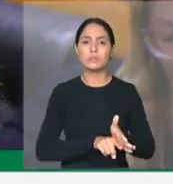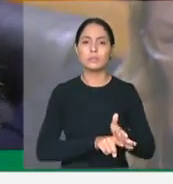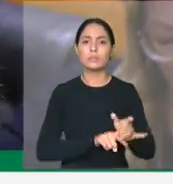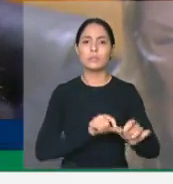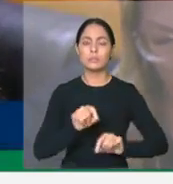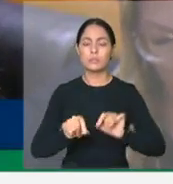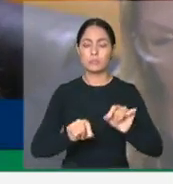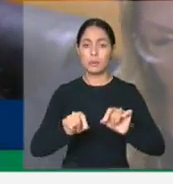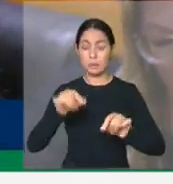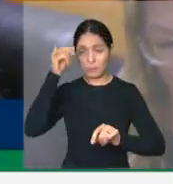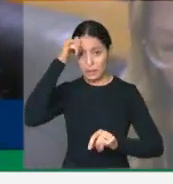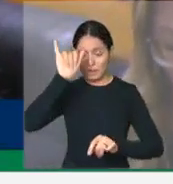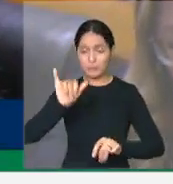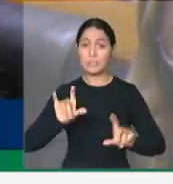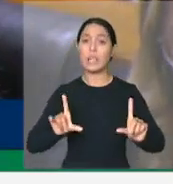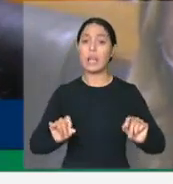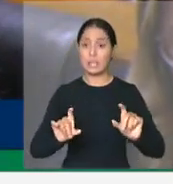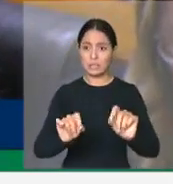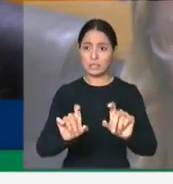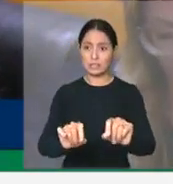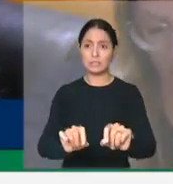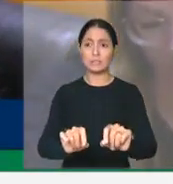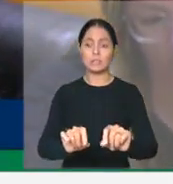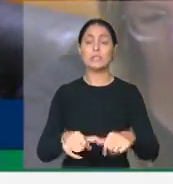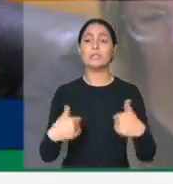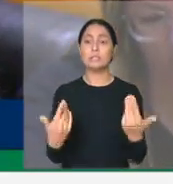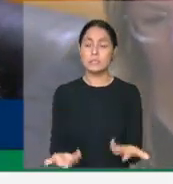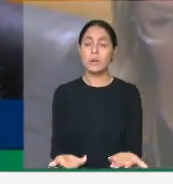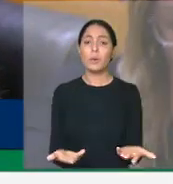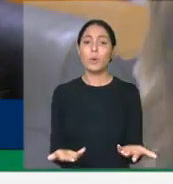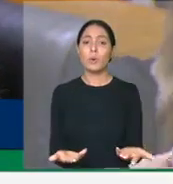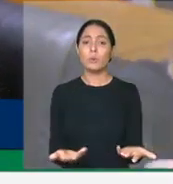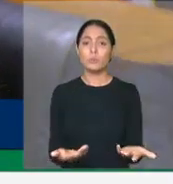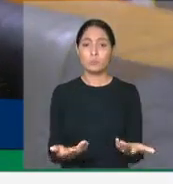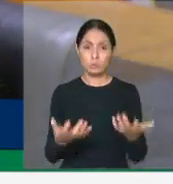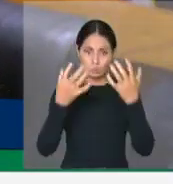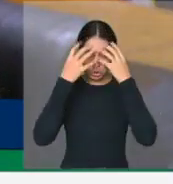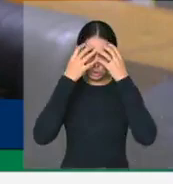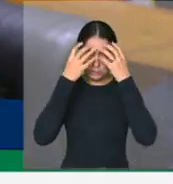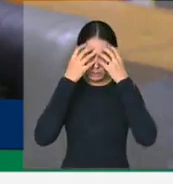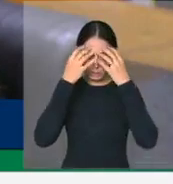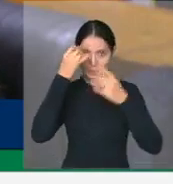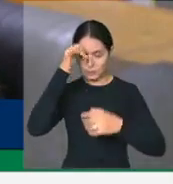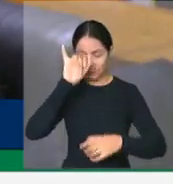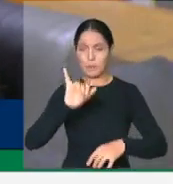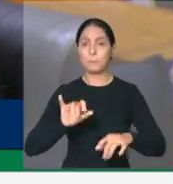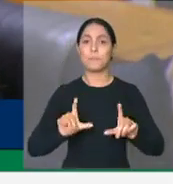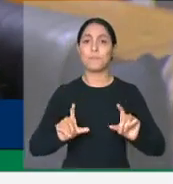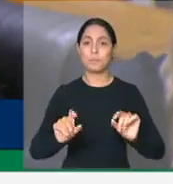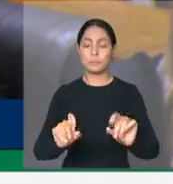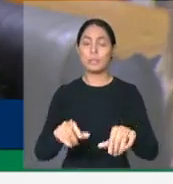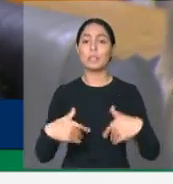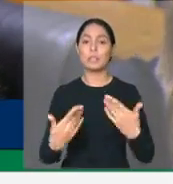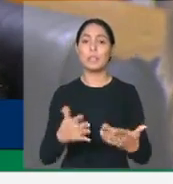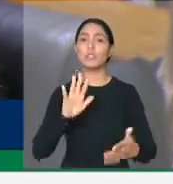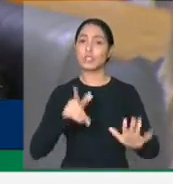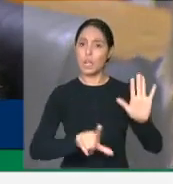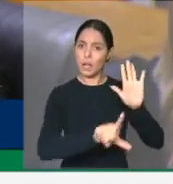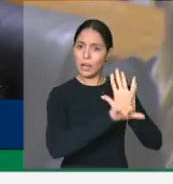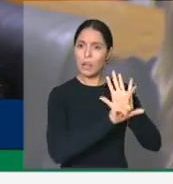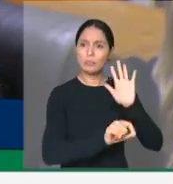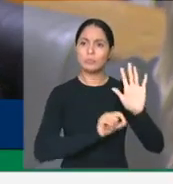do câncer de mama. A nova lei foi publicada hoje no Diário Oficial da União e já está em vigor. O